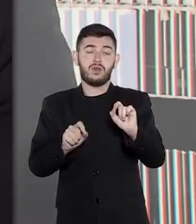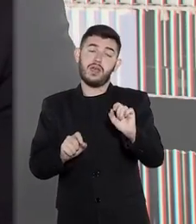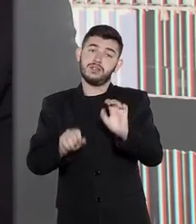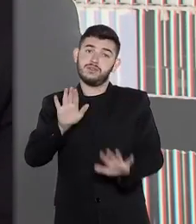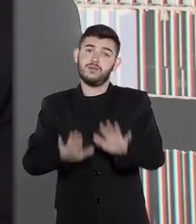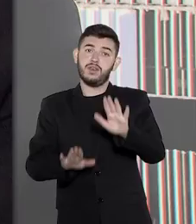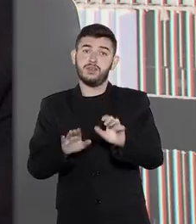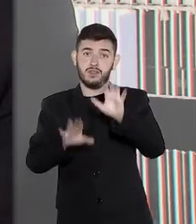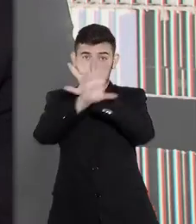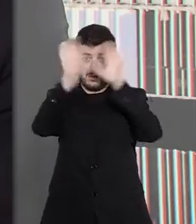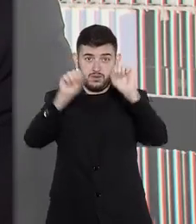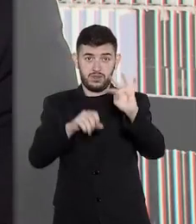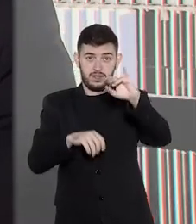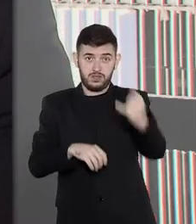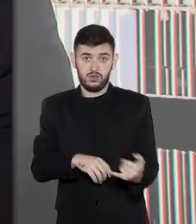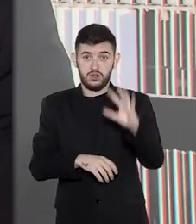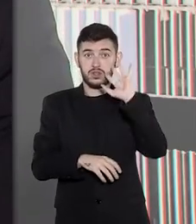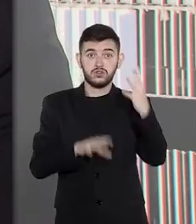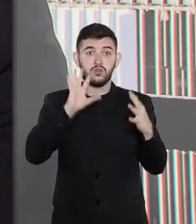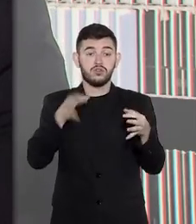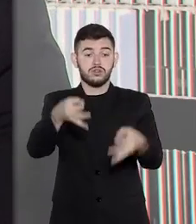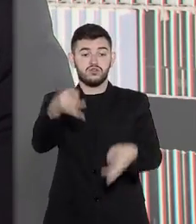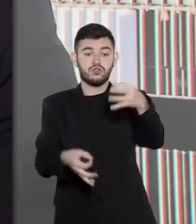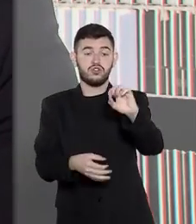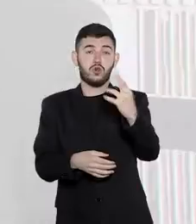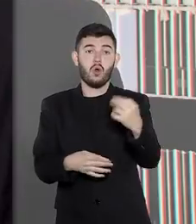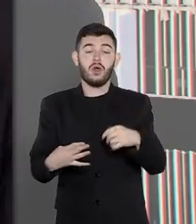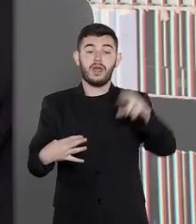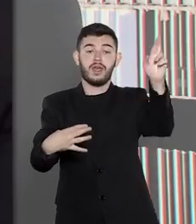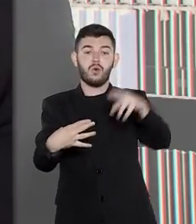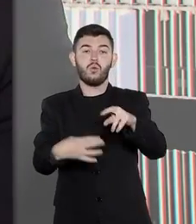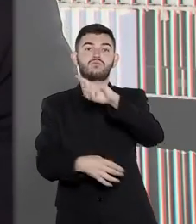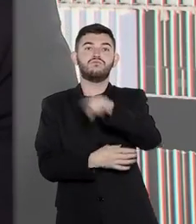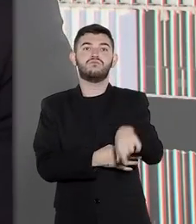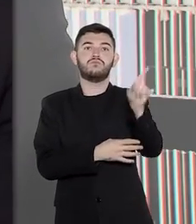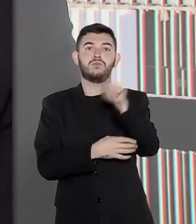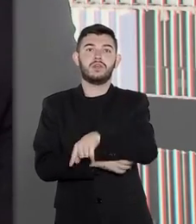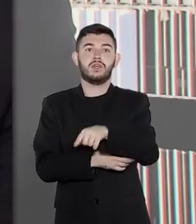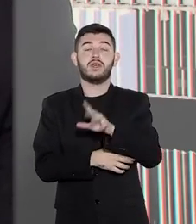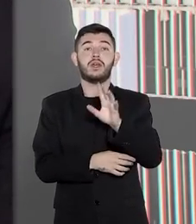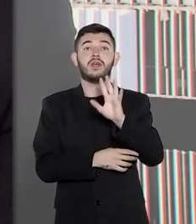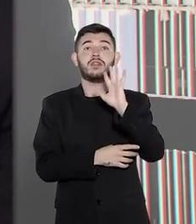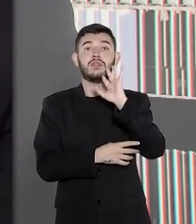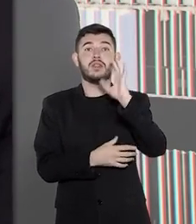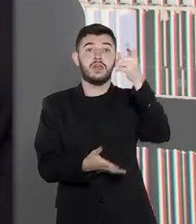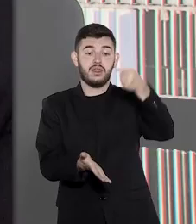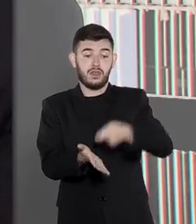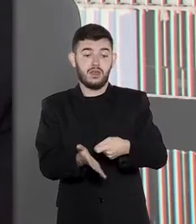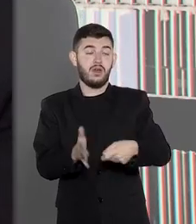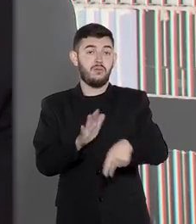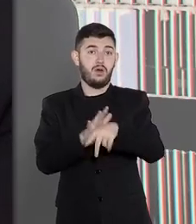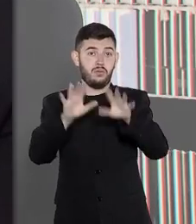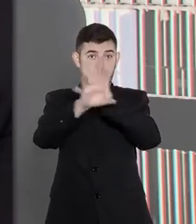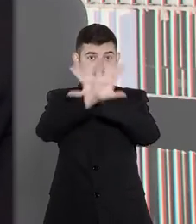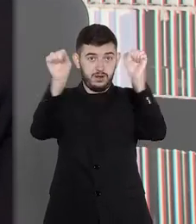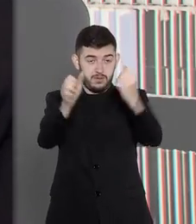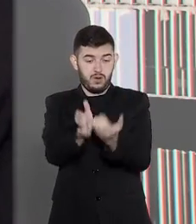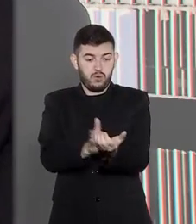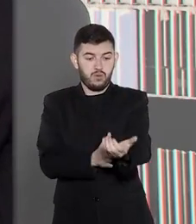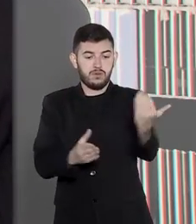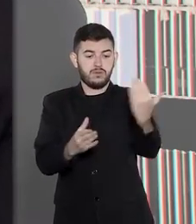espécie, o STJ já dá a solução jurídica para aquele caso. Ou pode ser negado o provimento, que daí vai manter a decisão